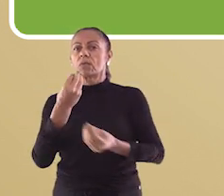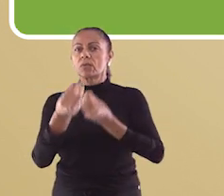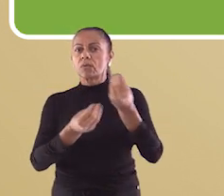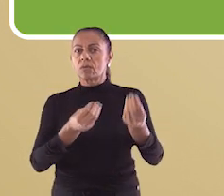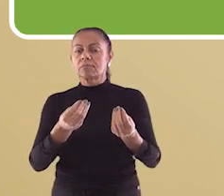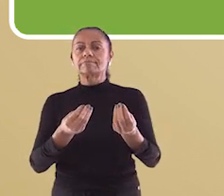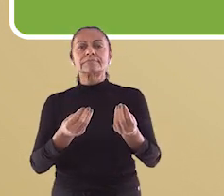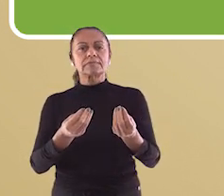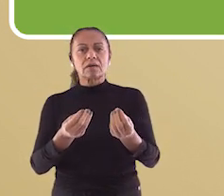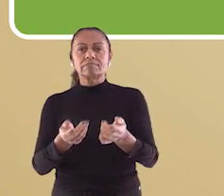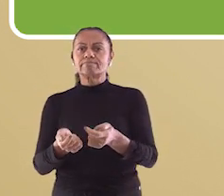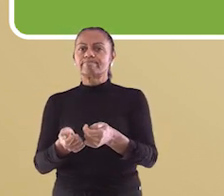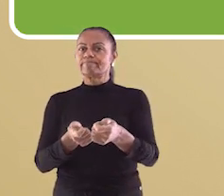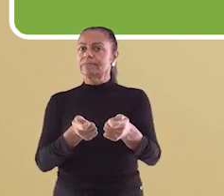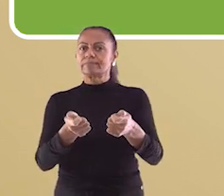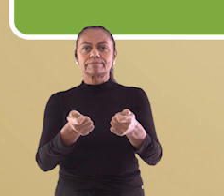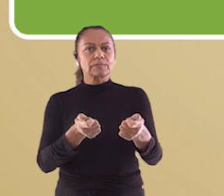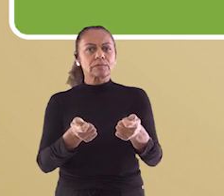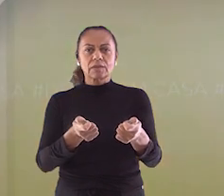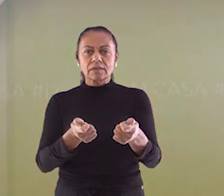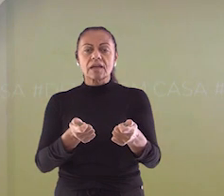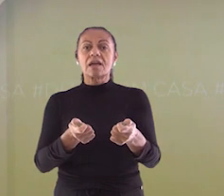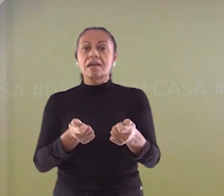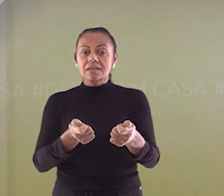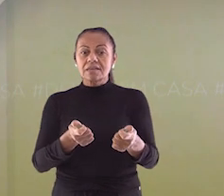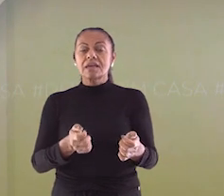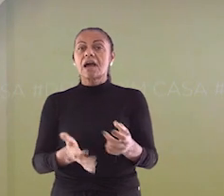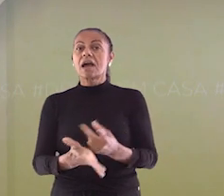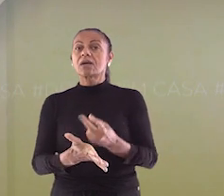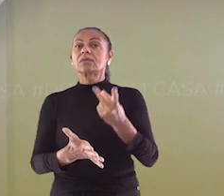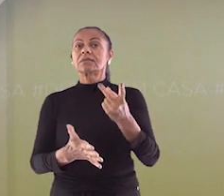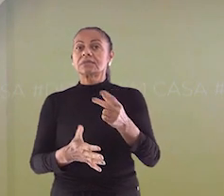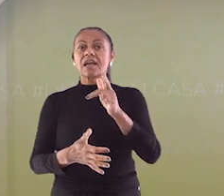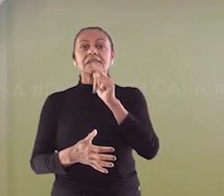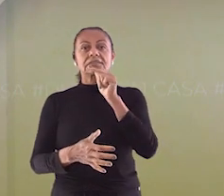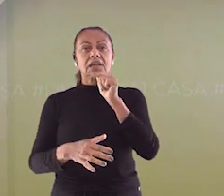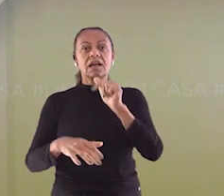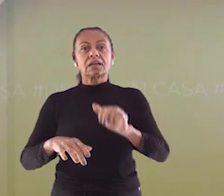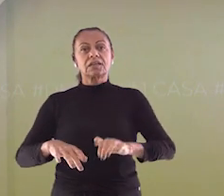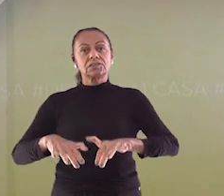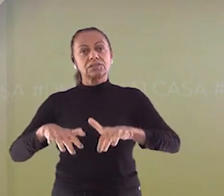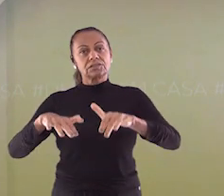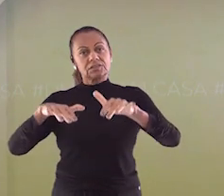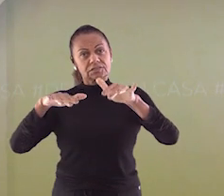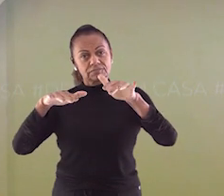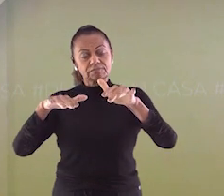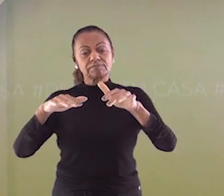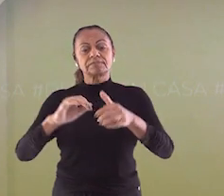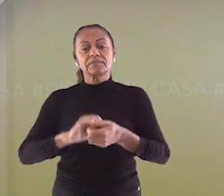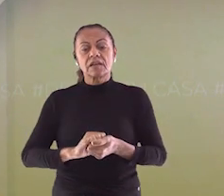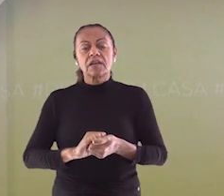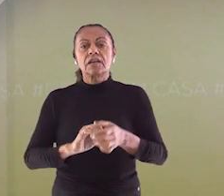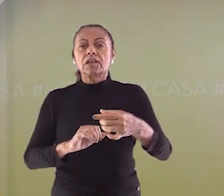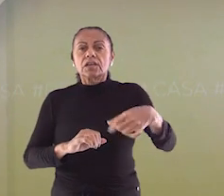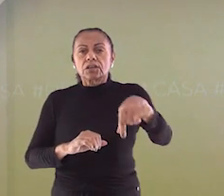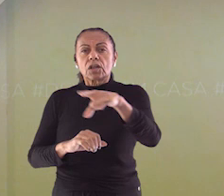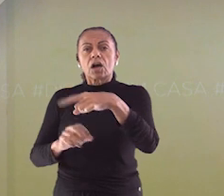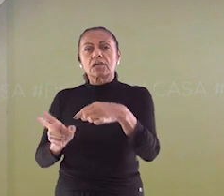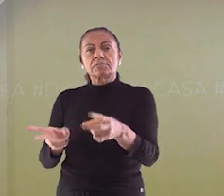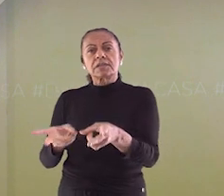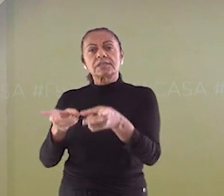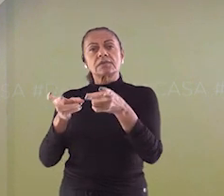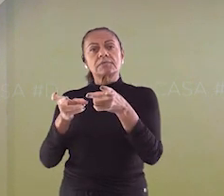que provocam fenômenos das enchentes. Entre as causas desencadeadoras de enchentes que podemos